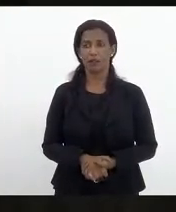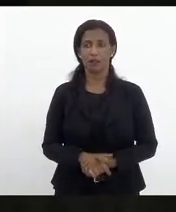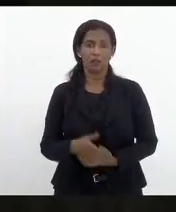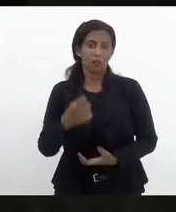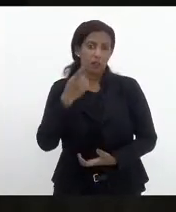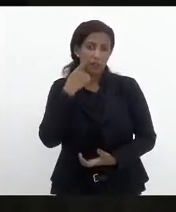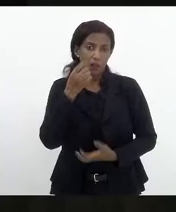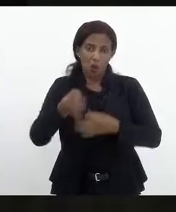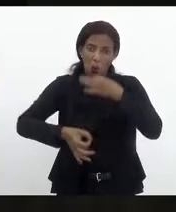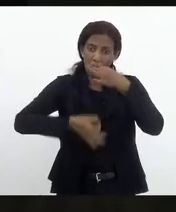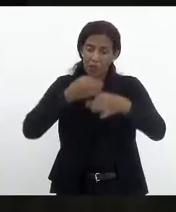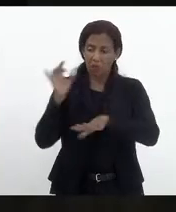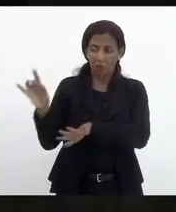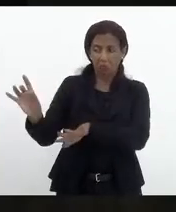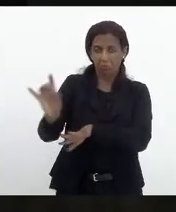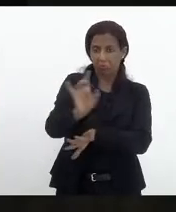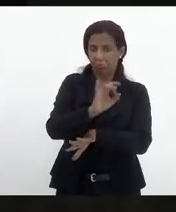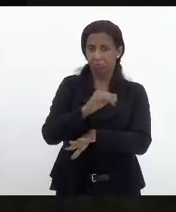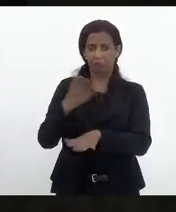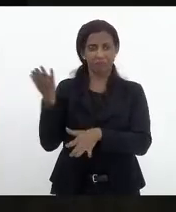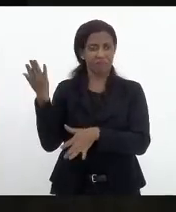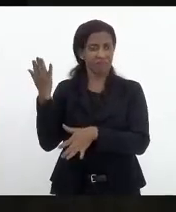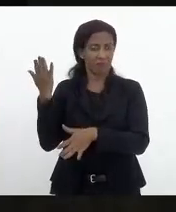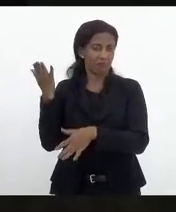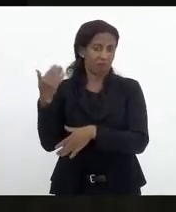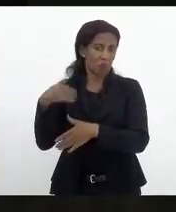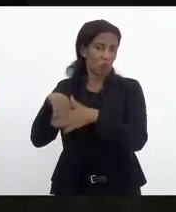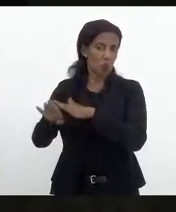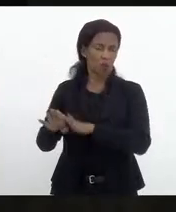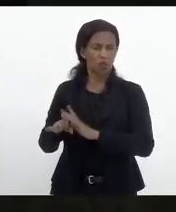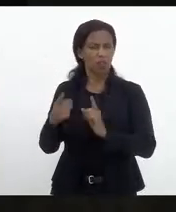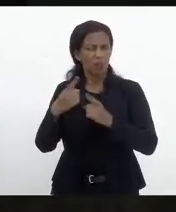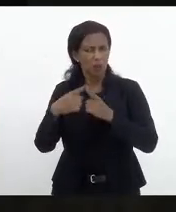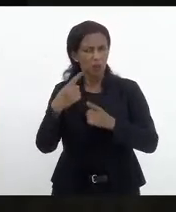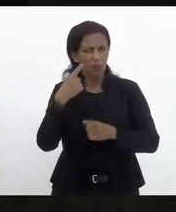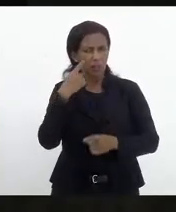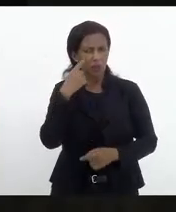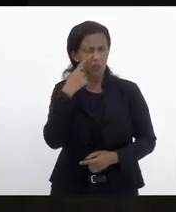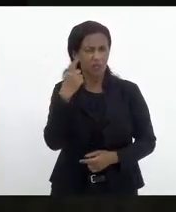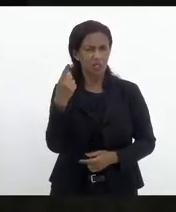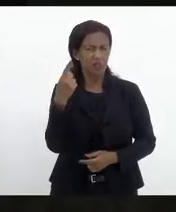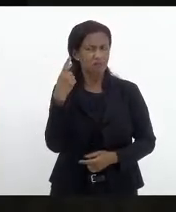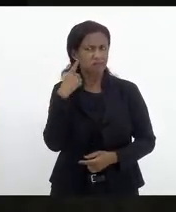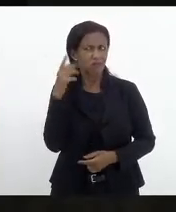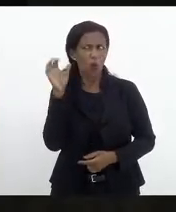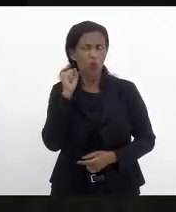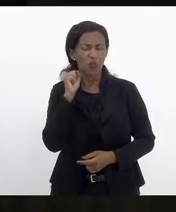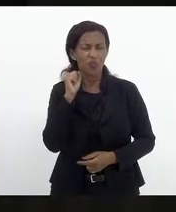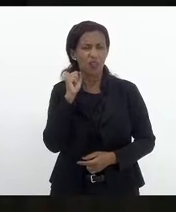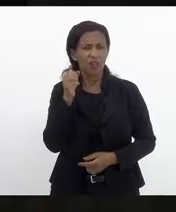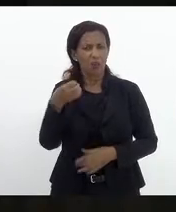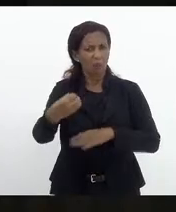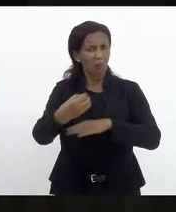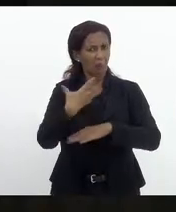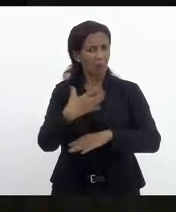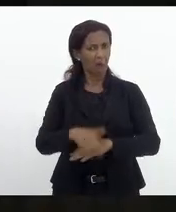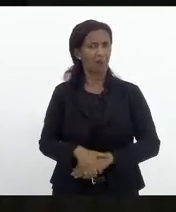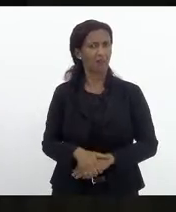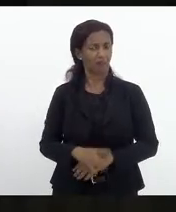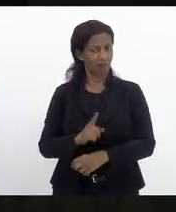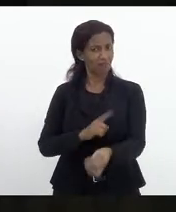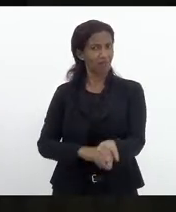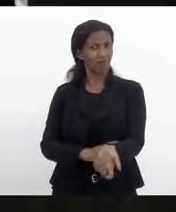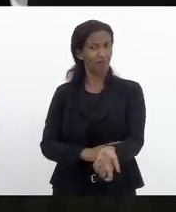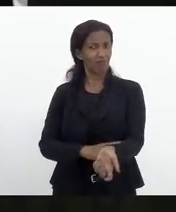questões ideológicas. Mas, é porque eu recebi um áudio, volto a afirmar, um áudio, sujeito bravo, entendeu, Luiz?